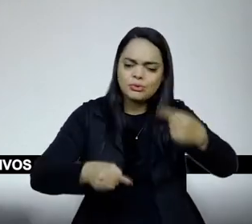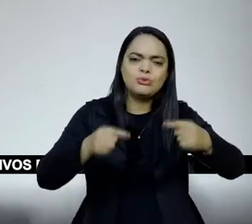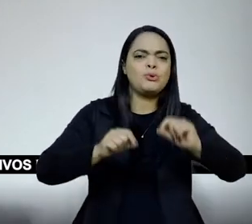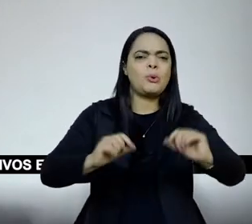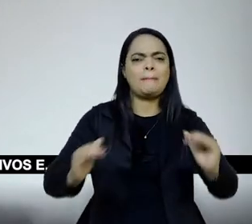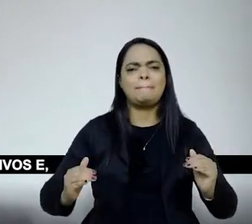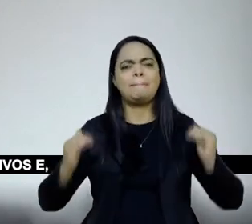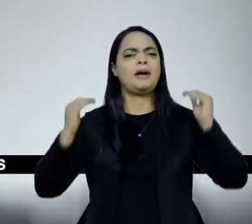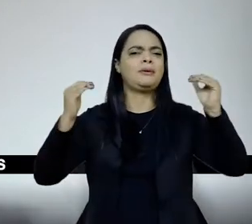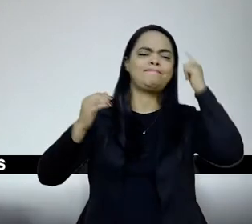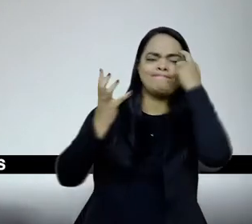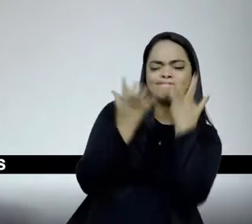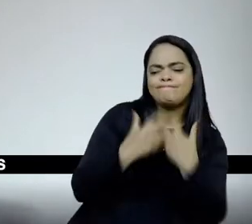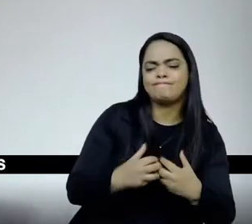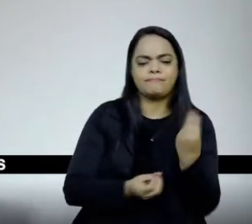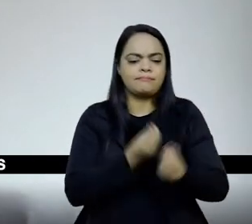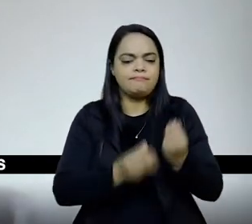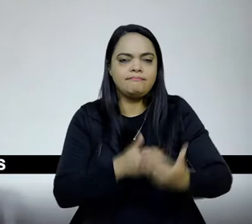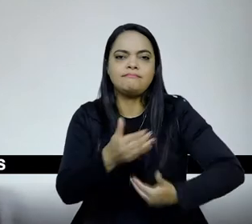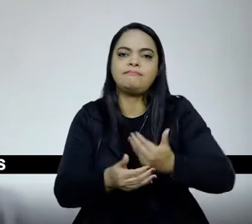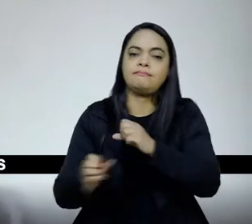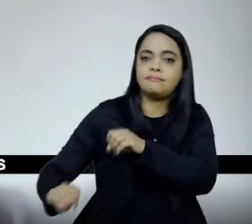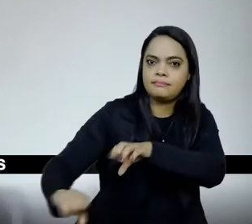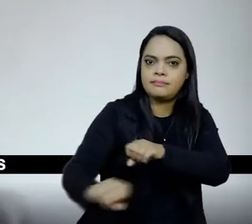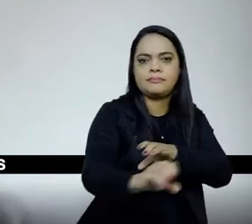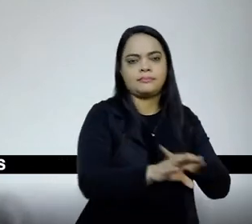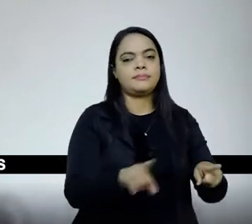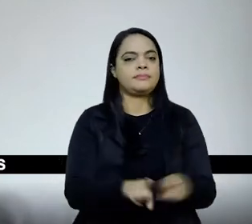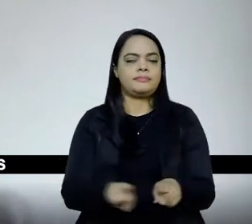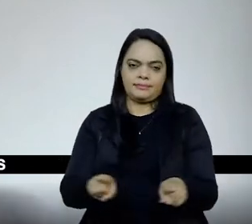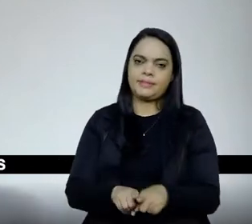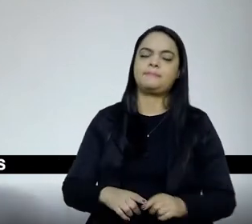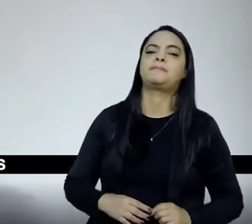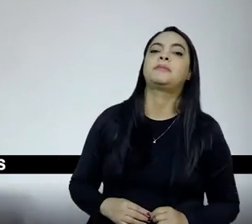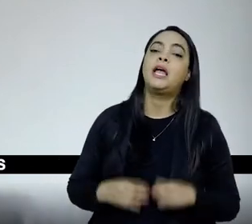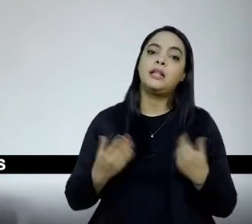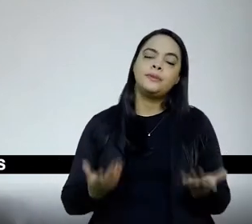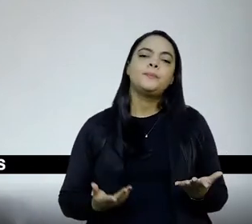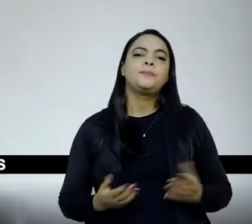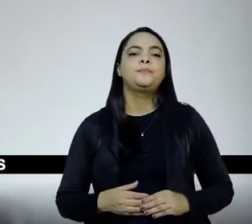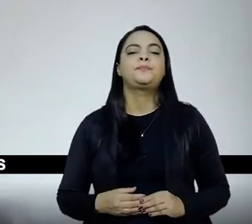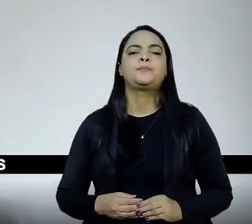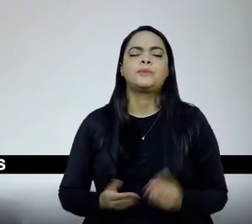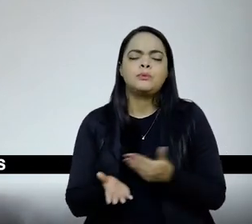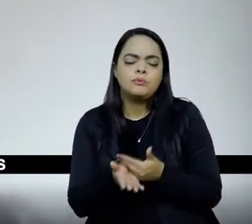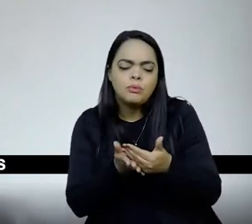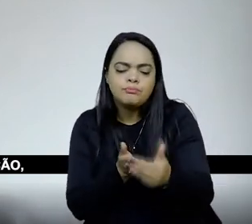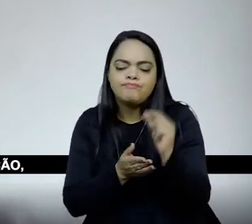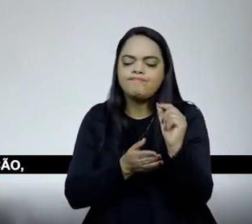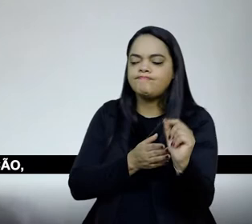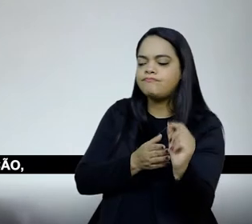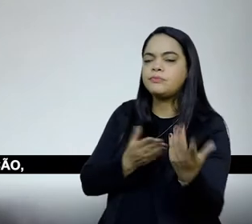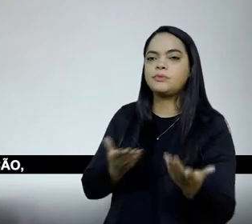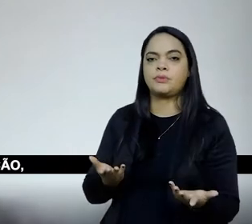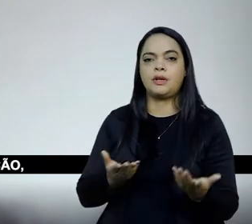processos educativos e, é claro, aí as diversas narrativas. Então, quando a gente começou a aproximar mais